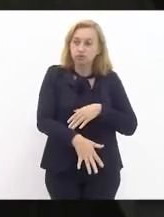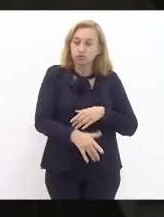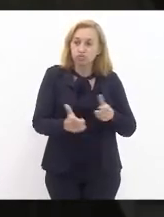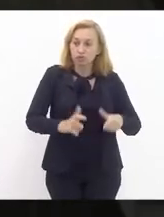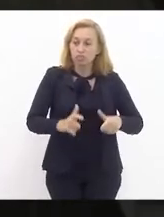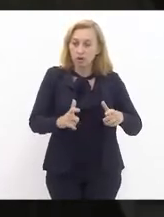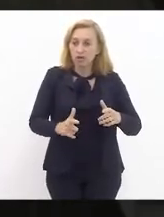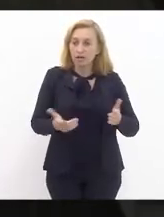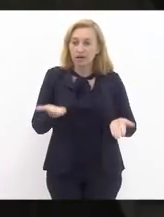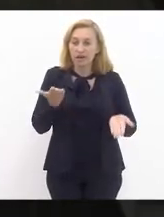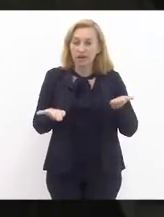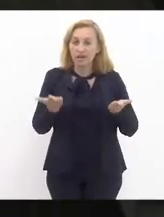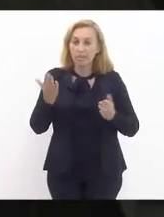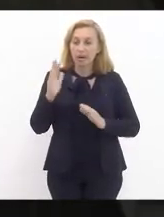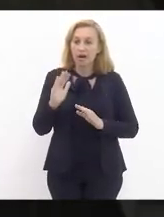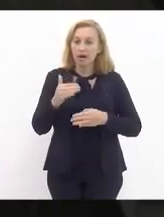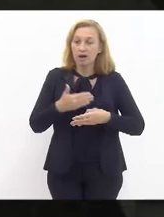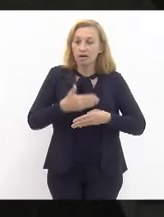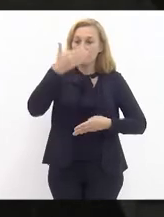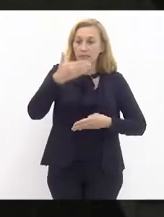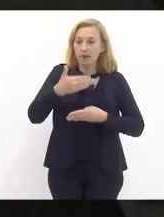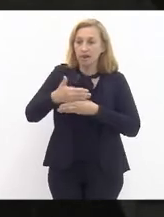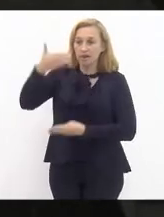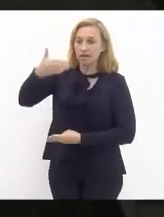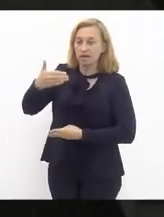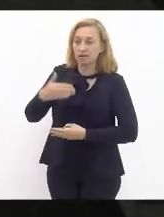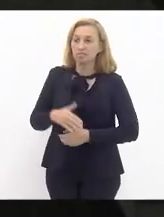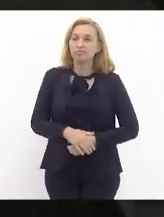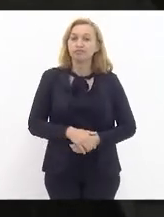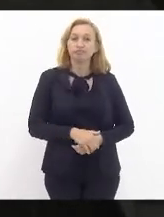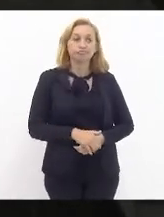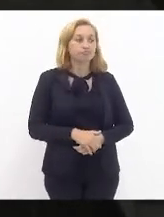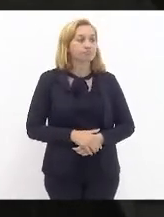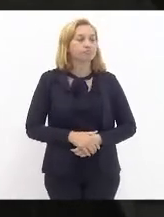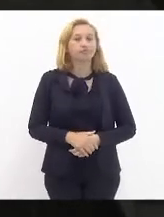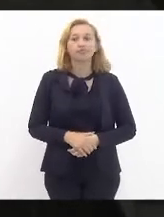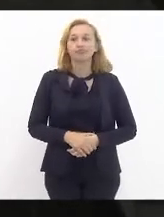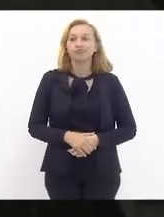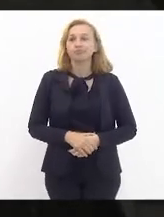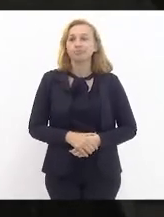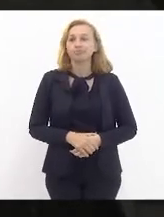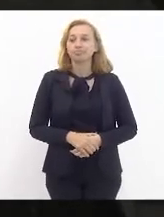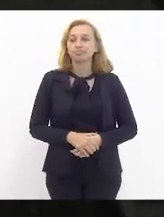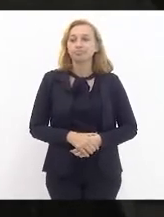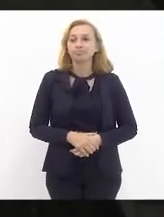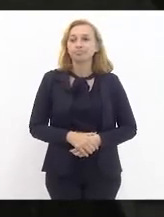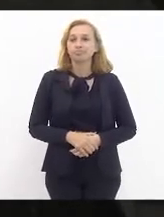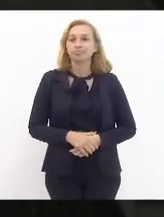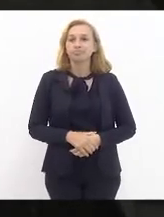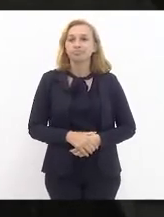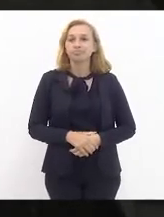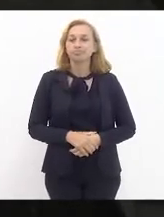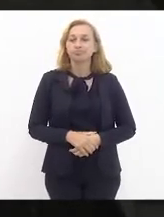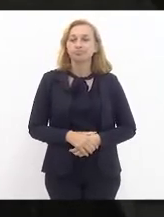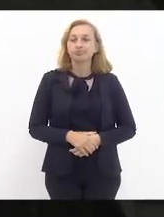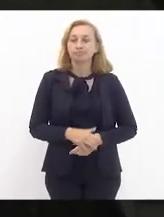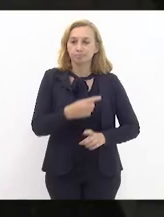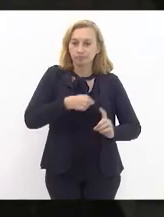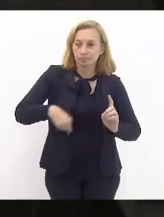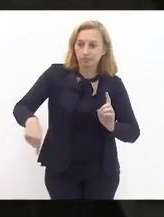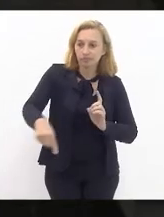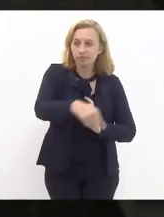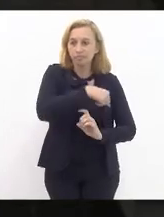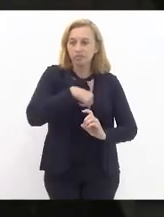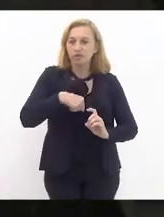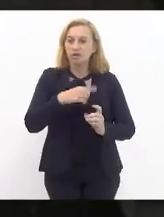as pressões, e mais contenções provisórias, e na circunviciança tem